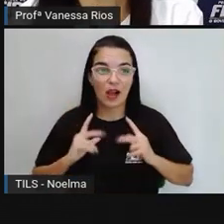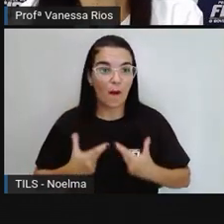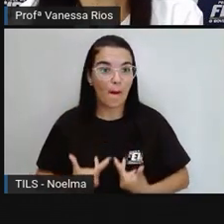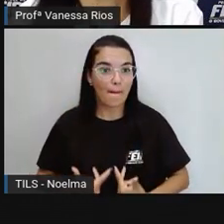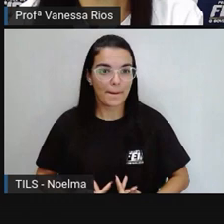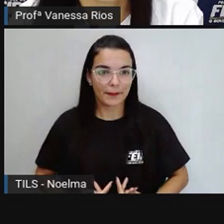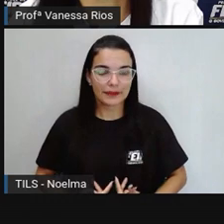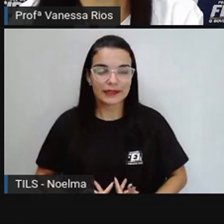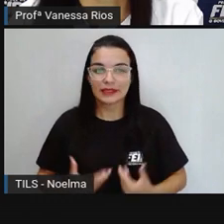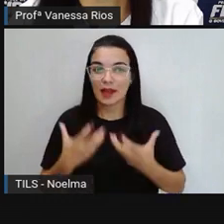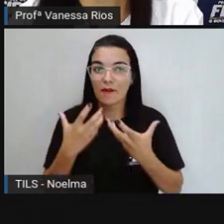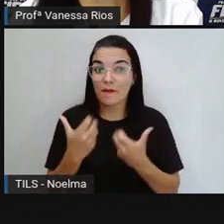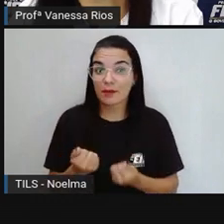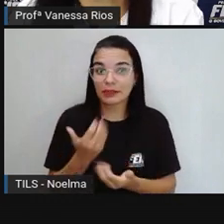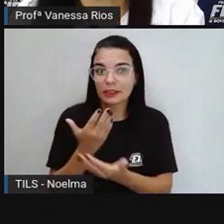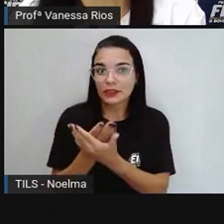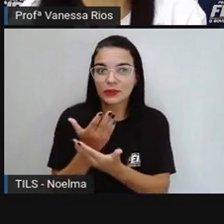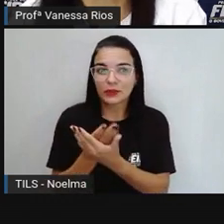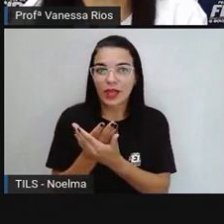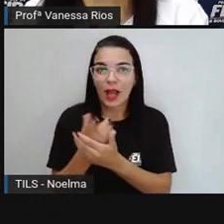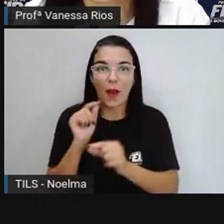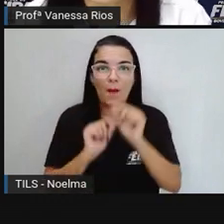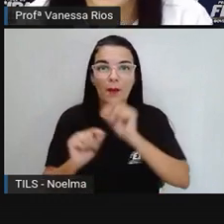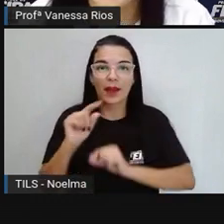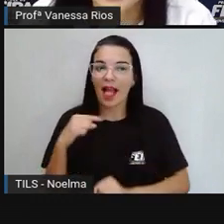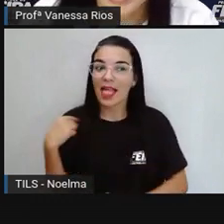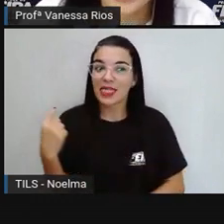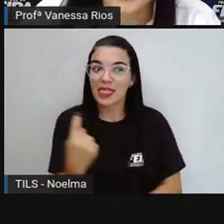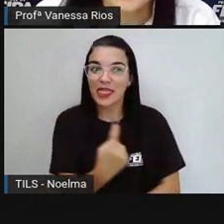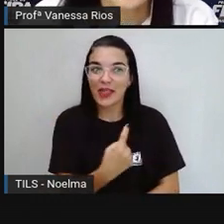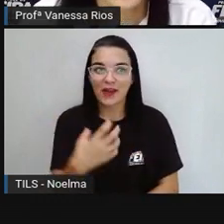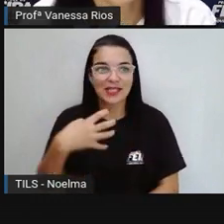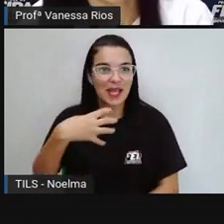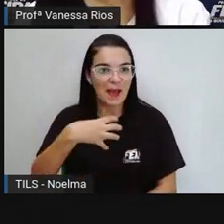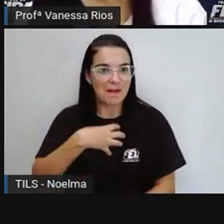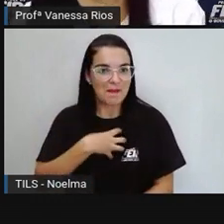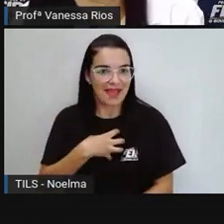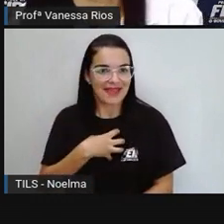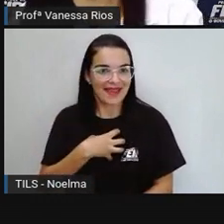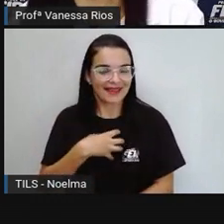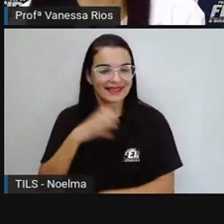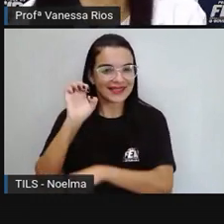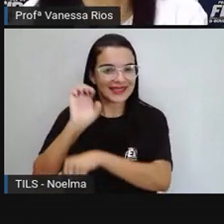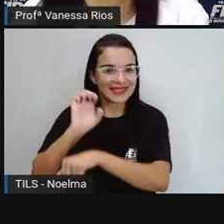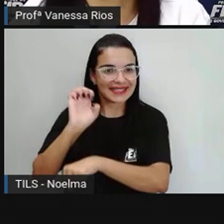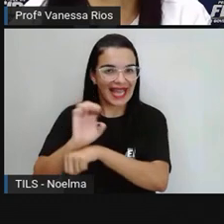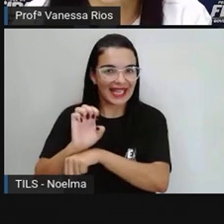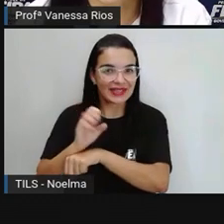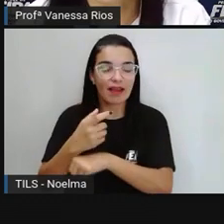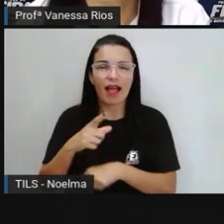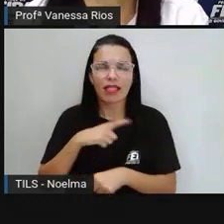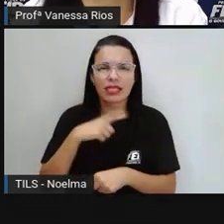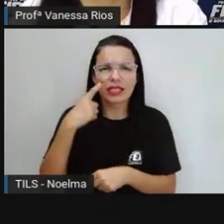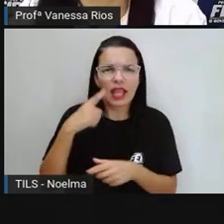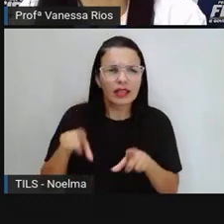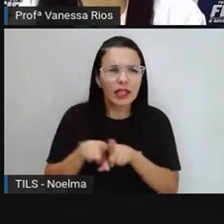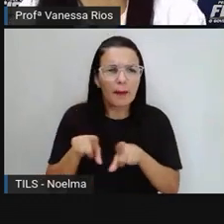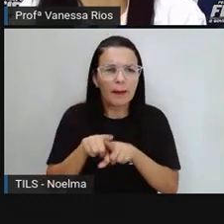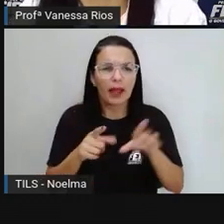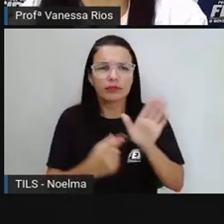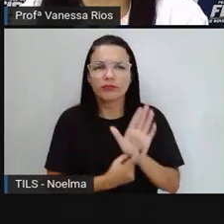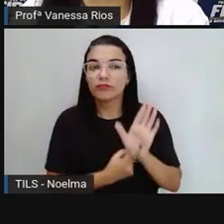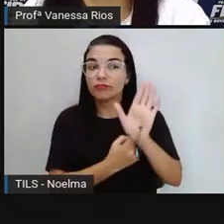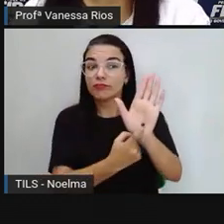vamos estudar sobre a nossa Bahia. E a Pró traz aí a imagem de um mapa, porque a gente vai